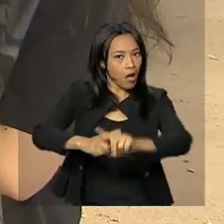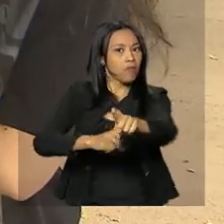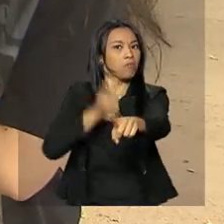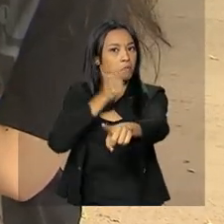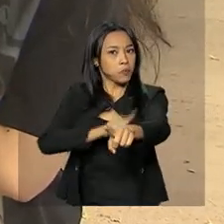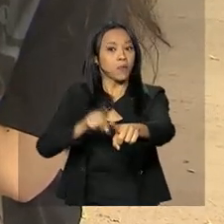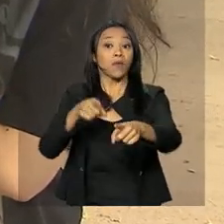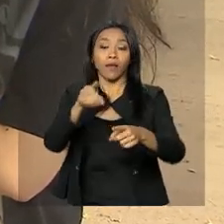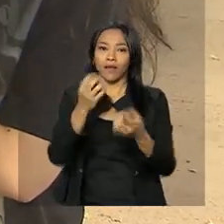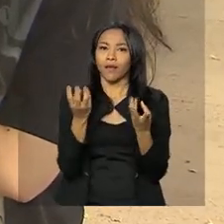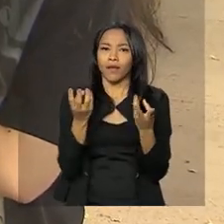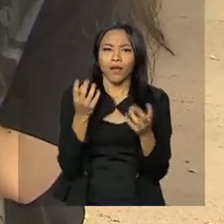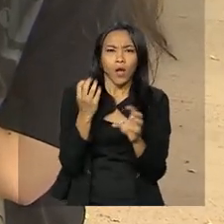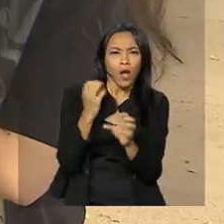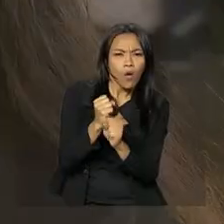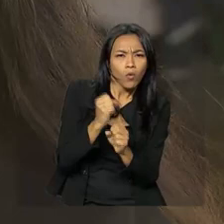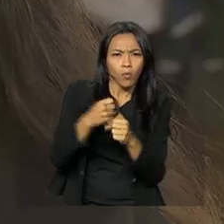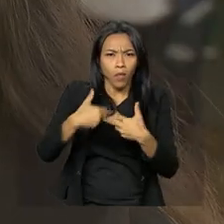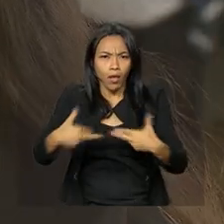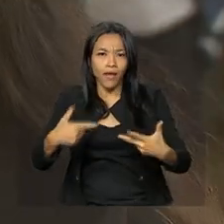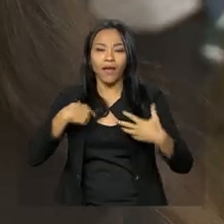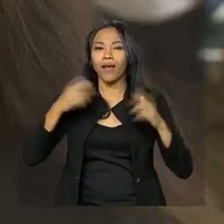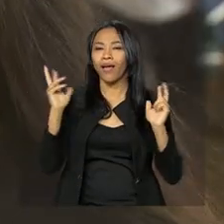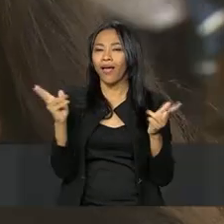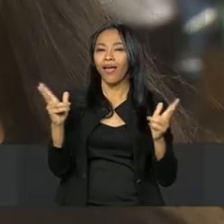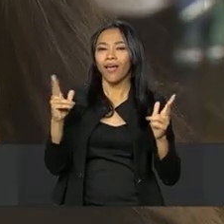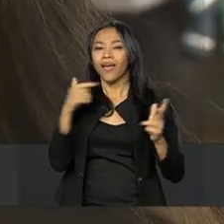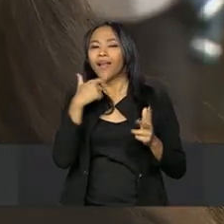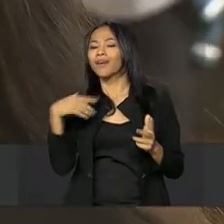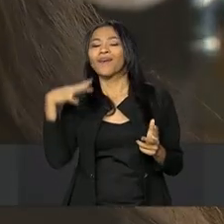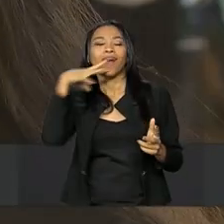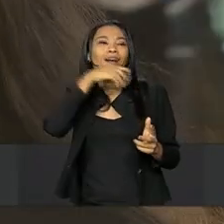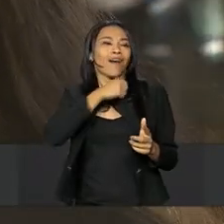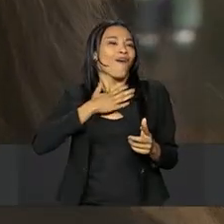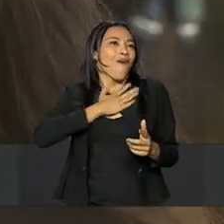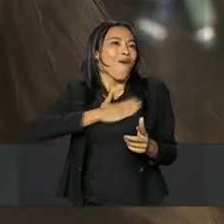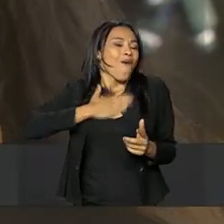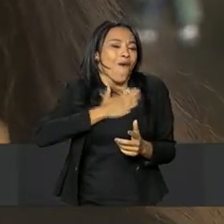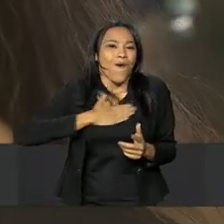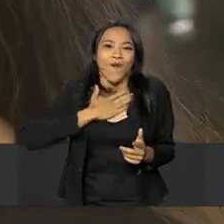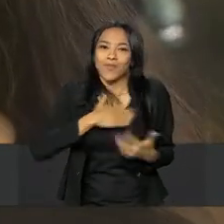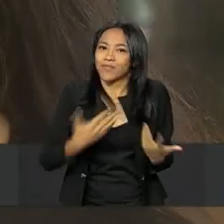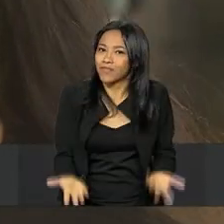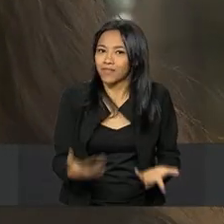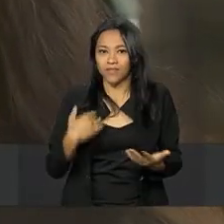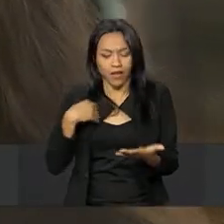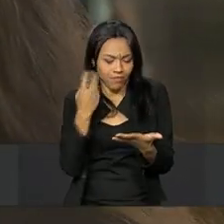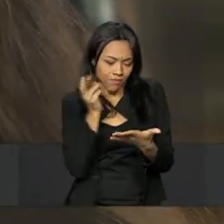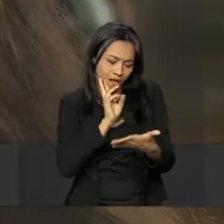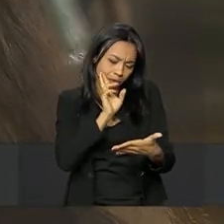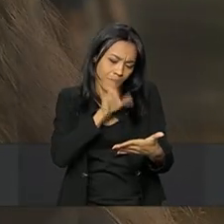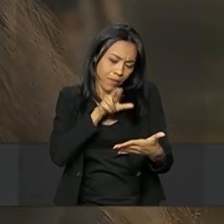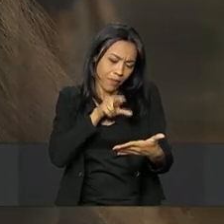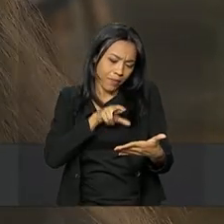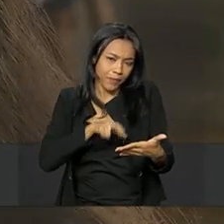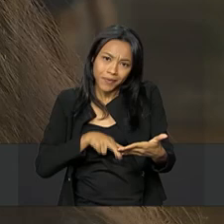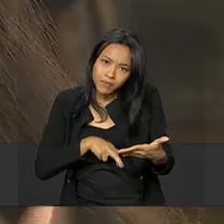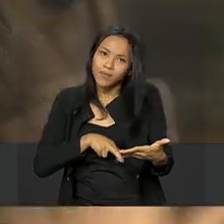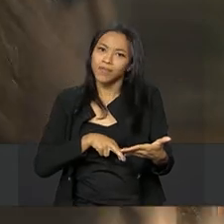cálculos é falar de diversão. É uma matéria que eu me divirto fazendo. Quando estou fazendo as questões, é